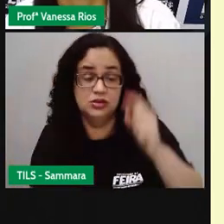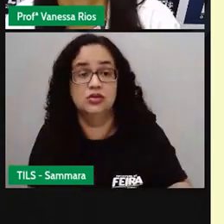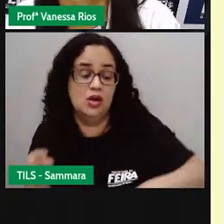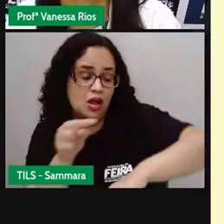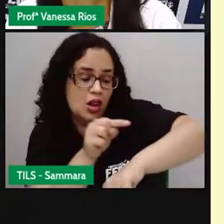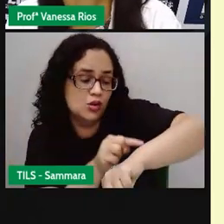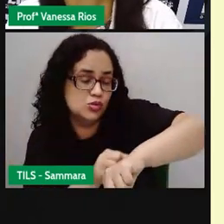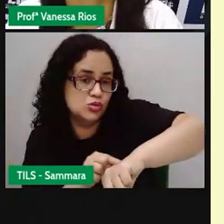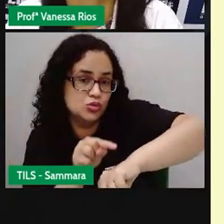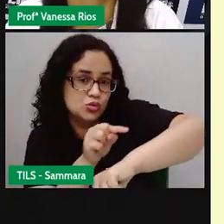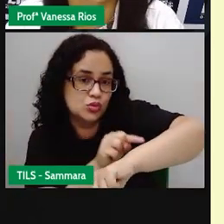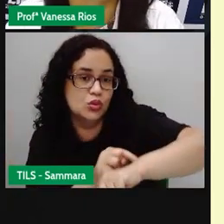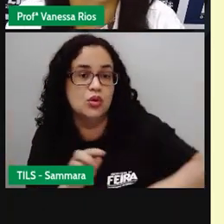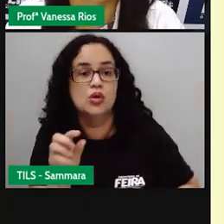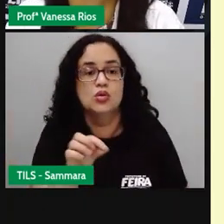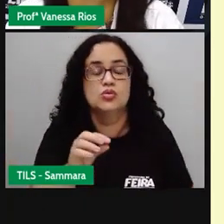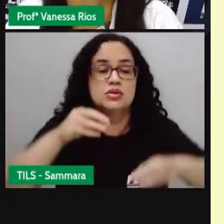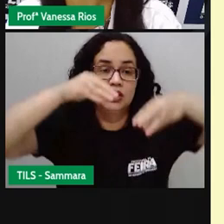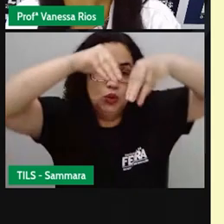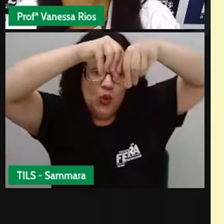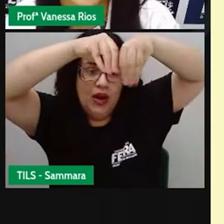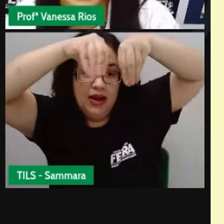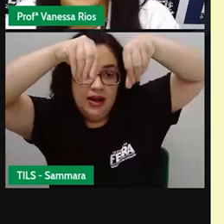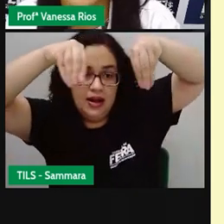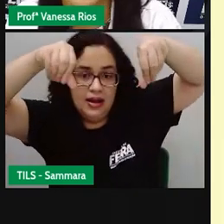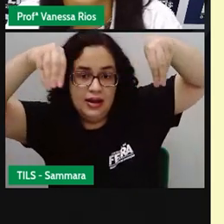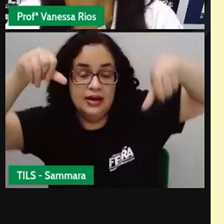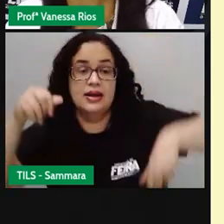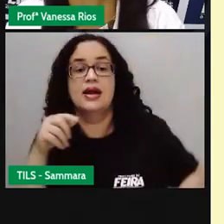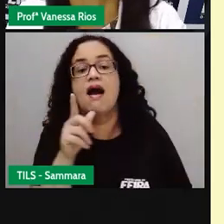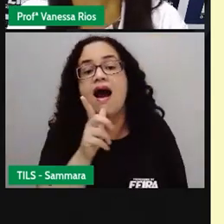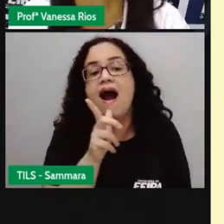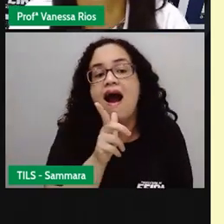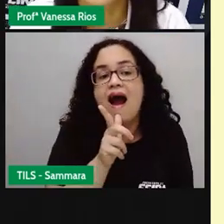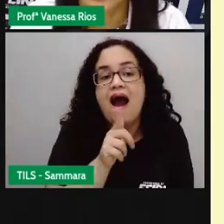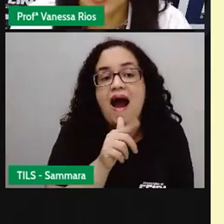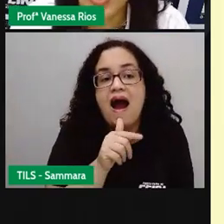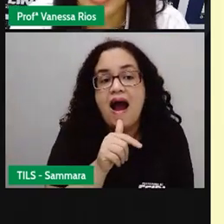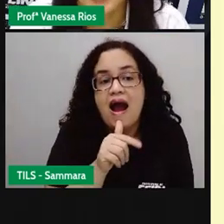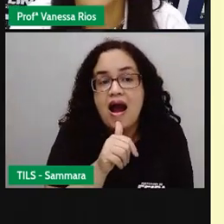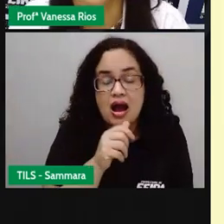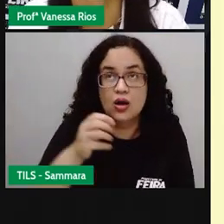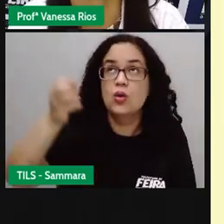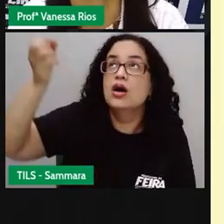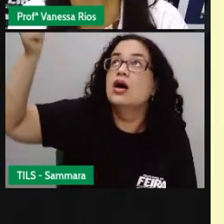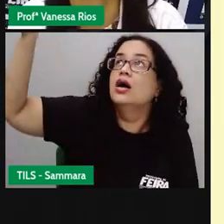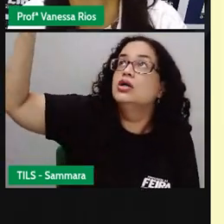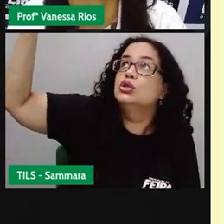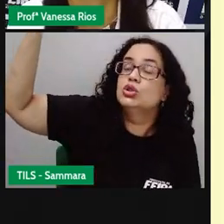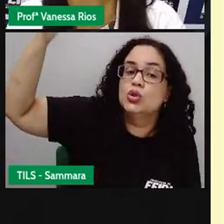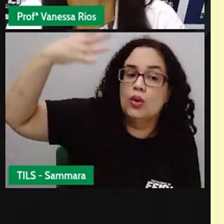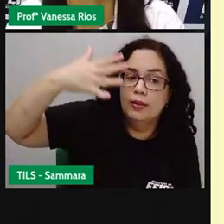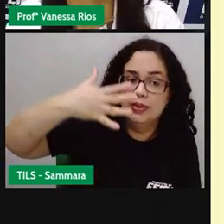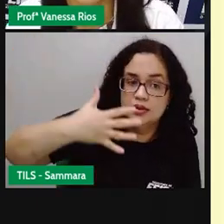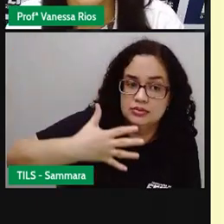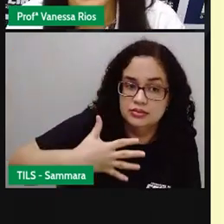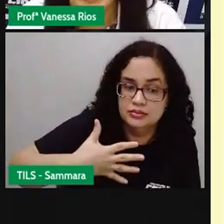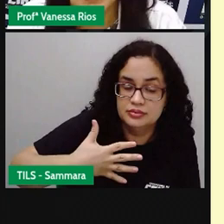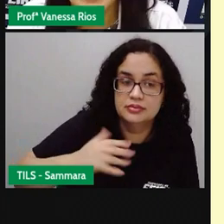relógios. Relógios usando areia, usando água, usando a sombra, né, projetada aí,